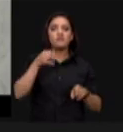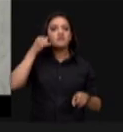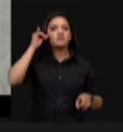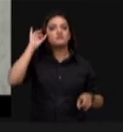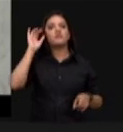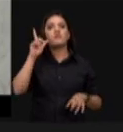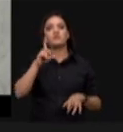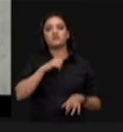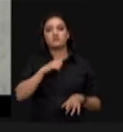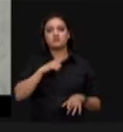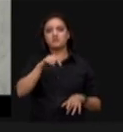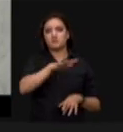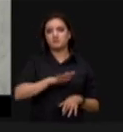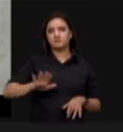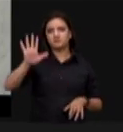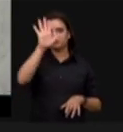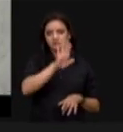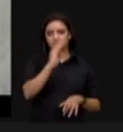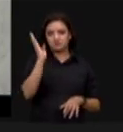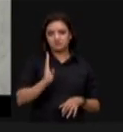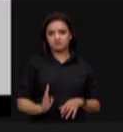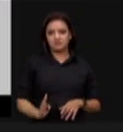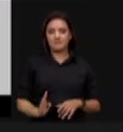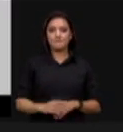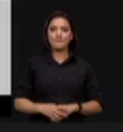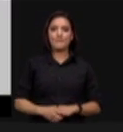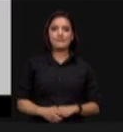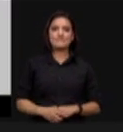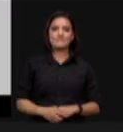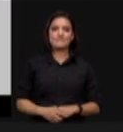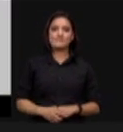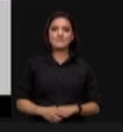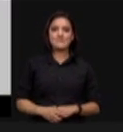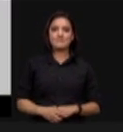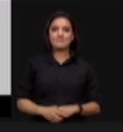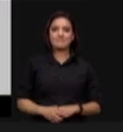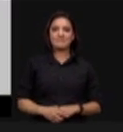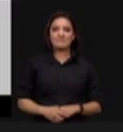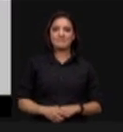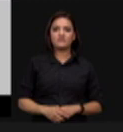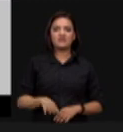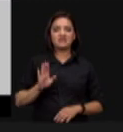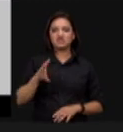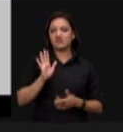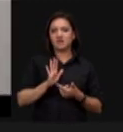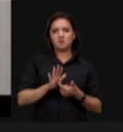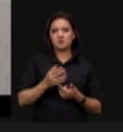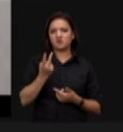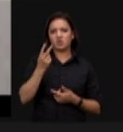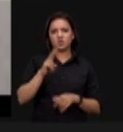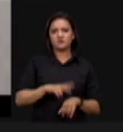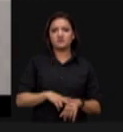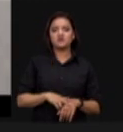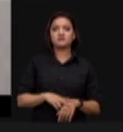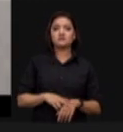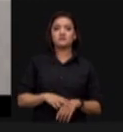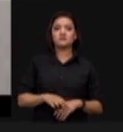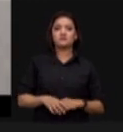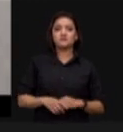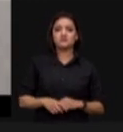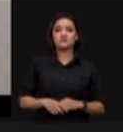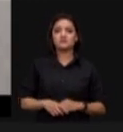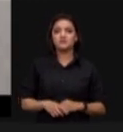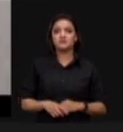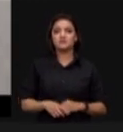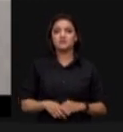agricultores brasileiros em todo o território nacional. O próximo quadro não vamos passar por isso, já foi mostrado mais de uma vez, é só para mostrar que nós estamos